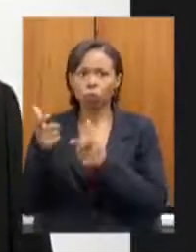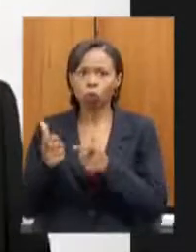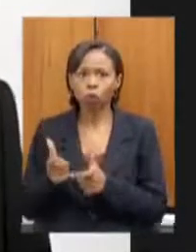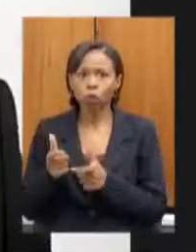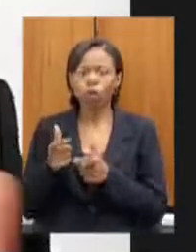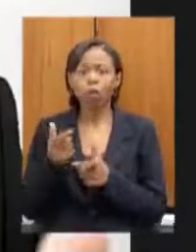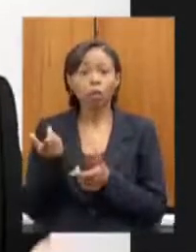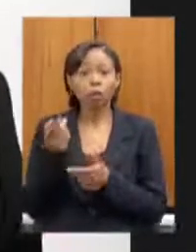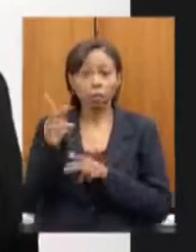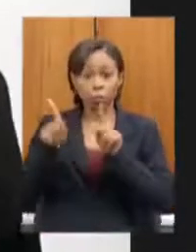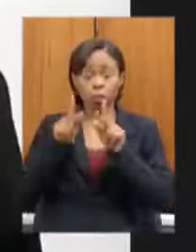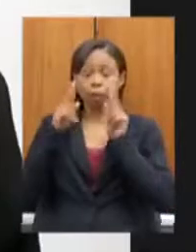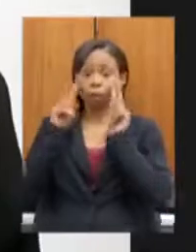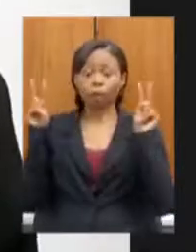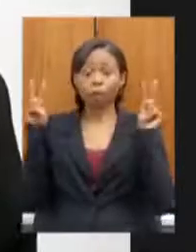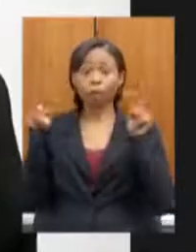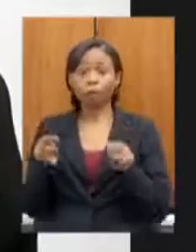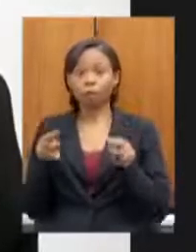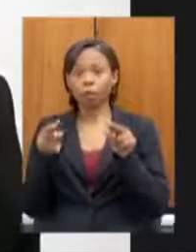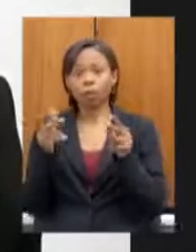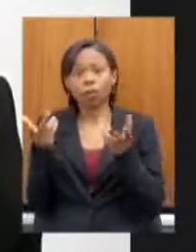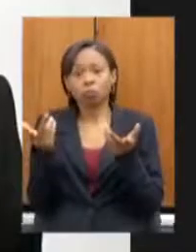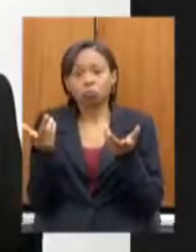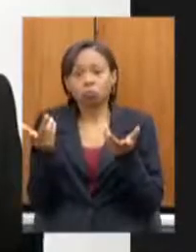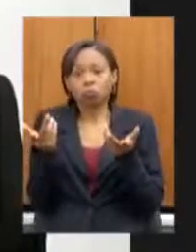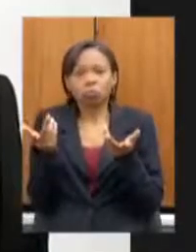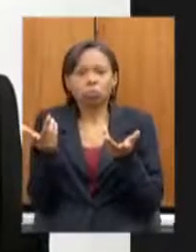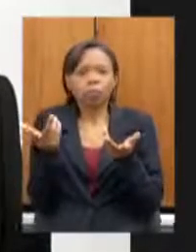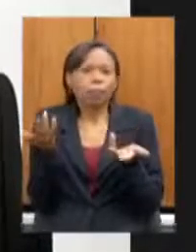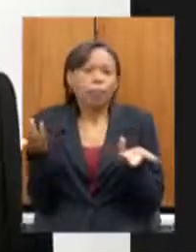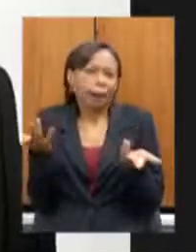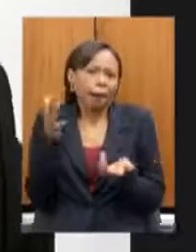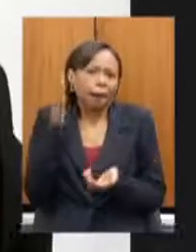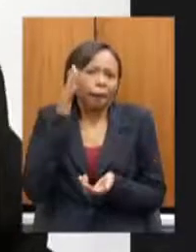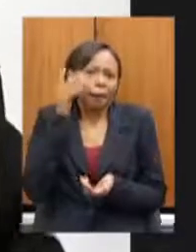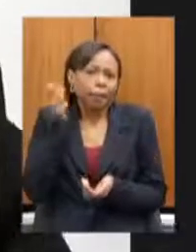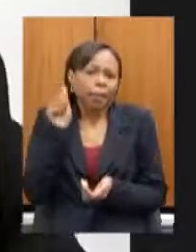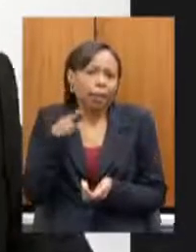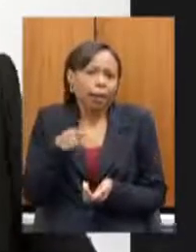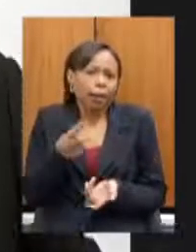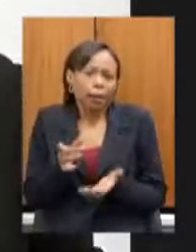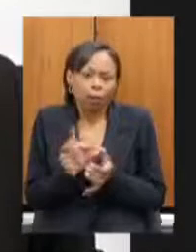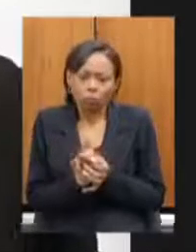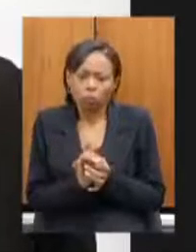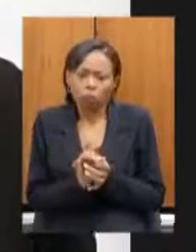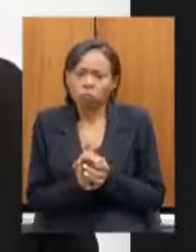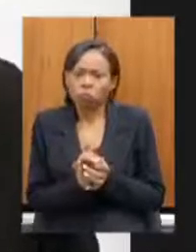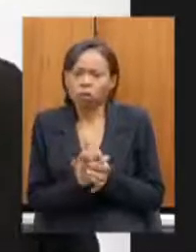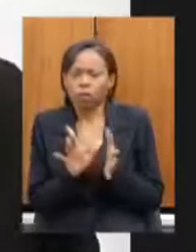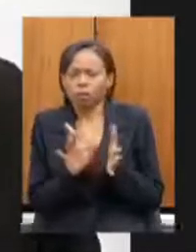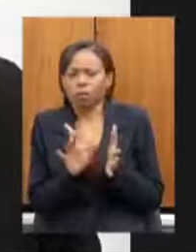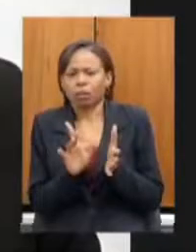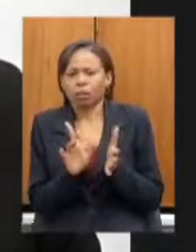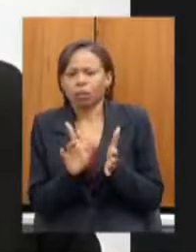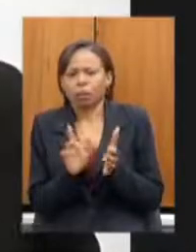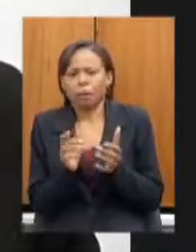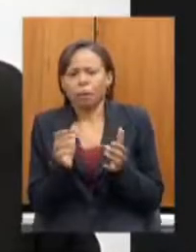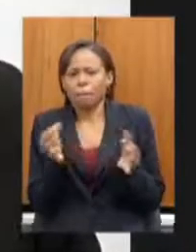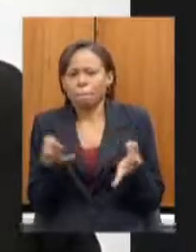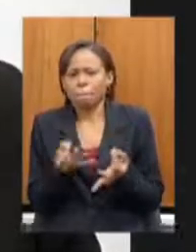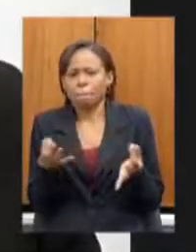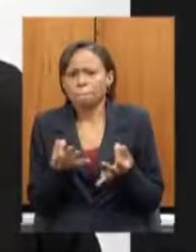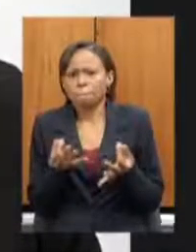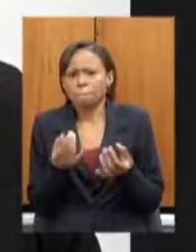olhos de quem vê da região metropolitana de fato é uma é uma concessão exitosa entretanto quando nós